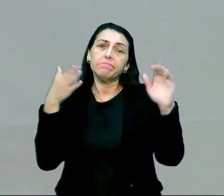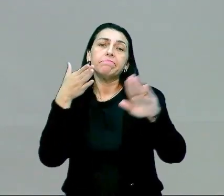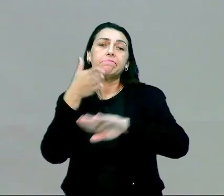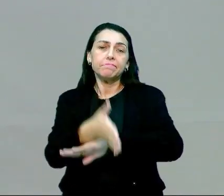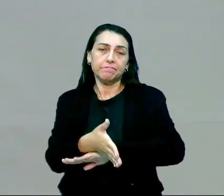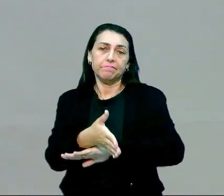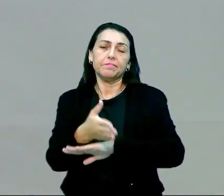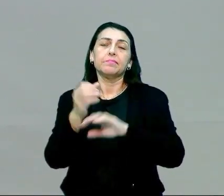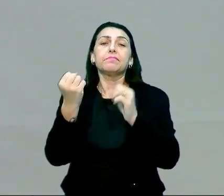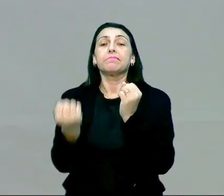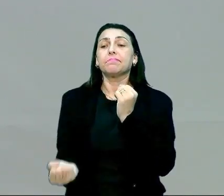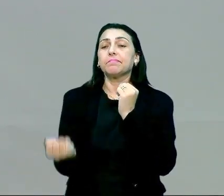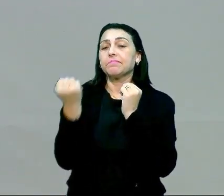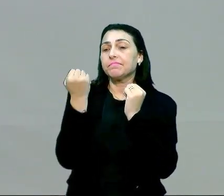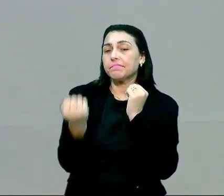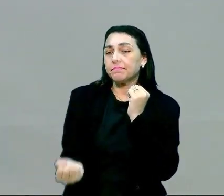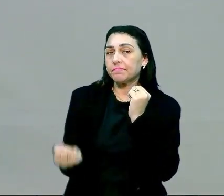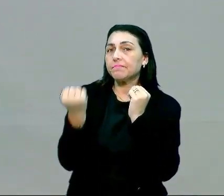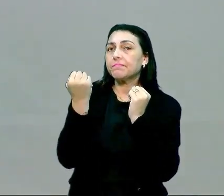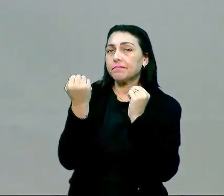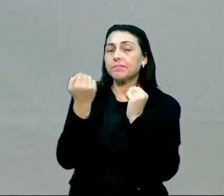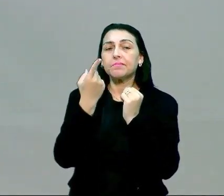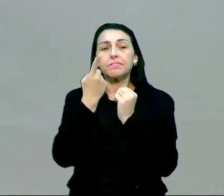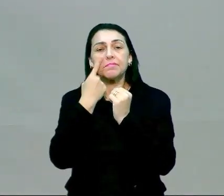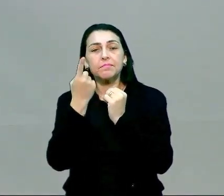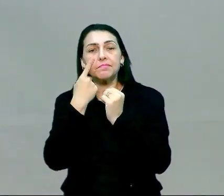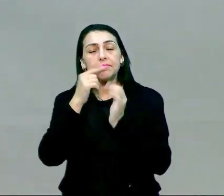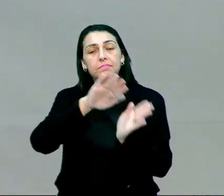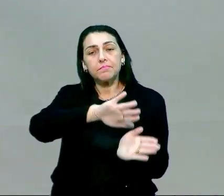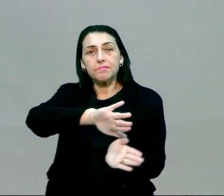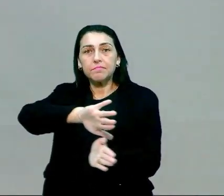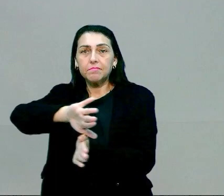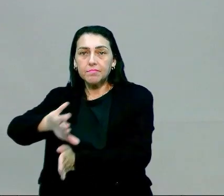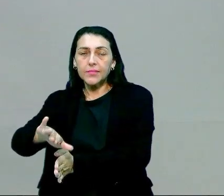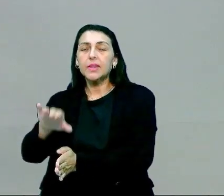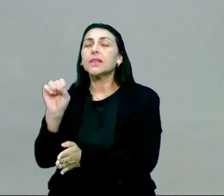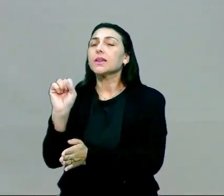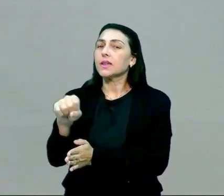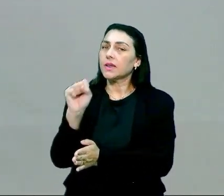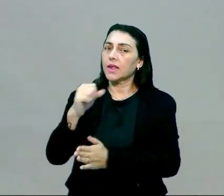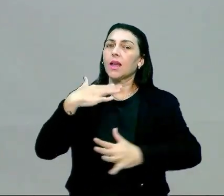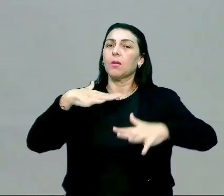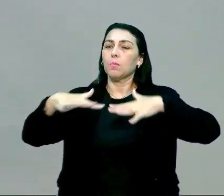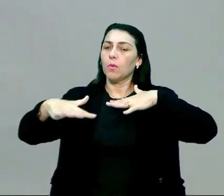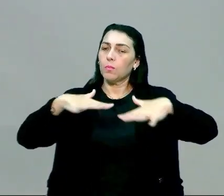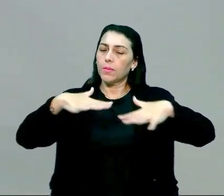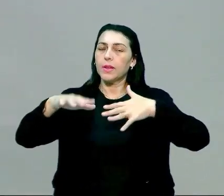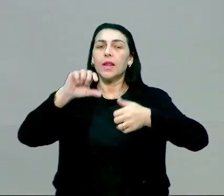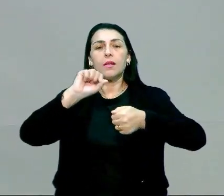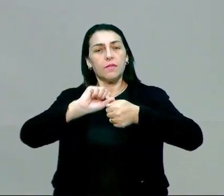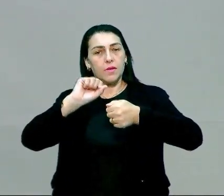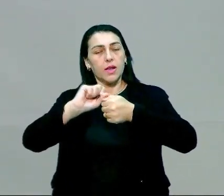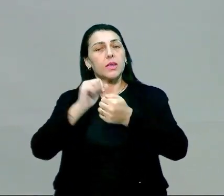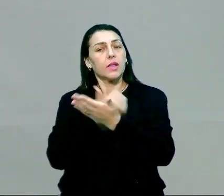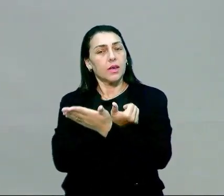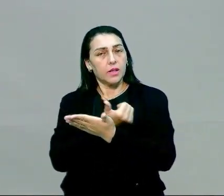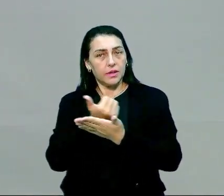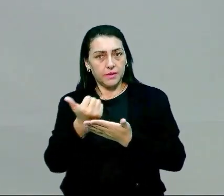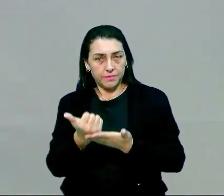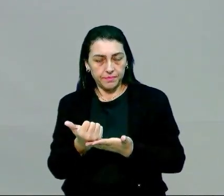academia fazer uma musculação? Então, veja, que aqui ela está colocando que sim, ela se move, ela realiza ações,